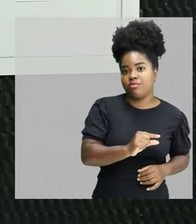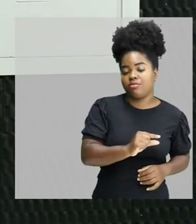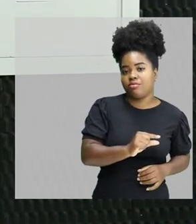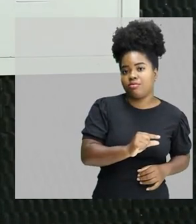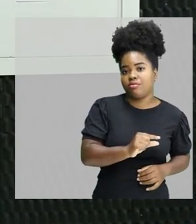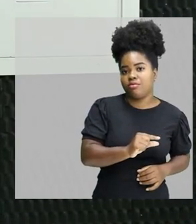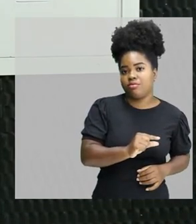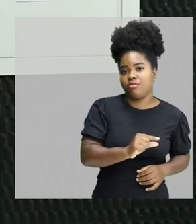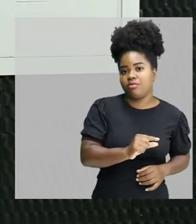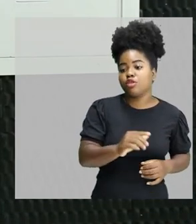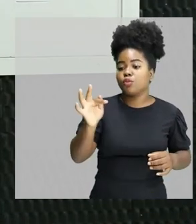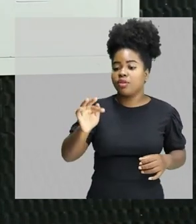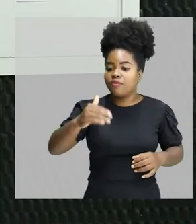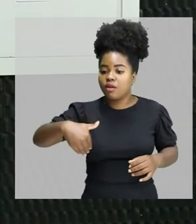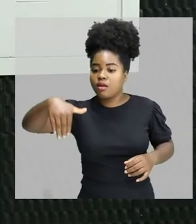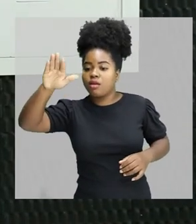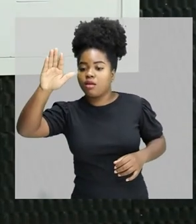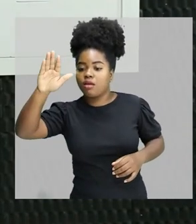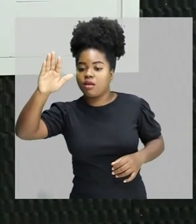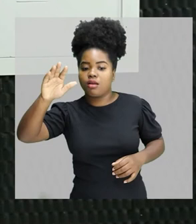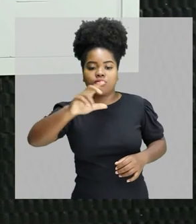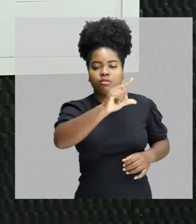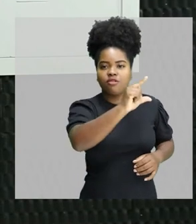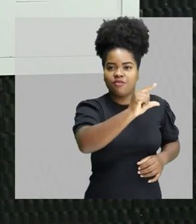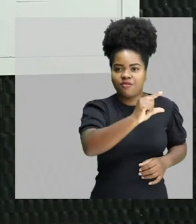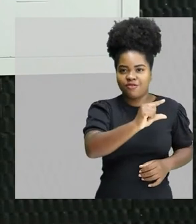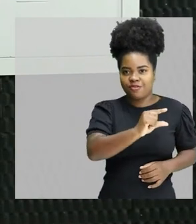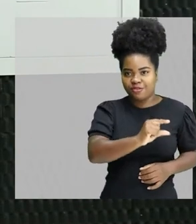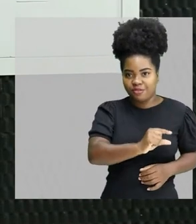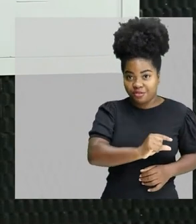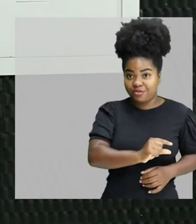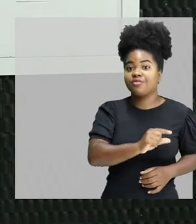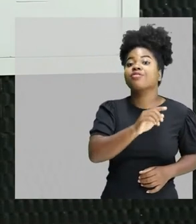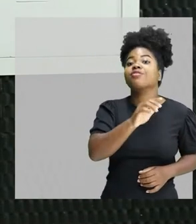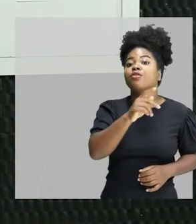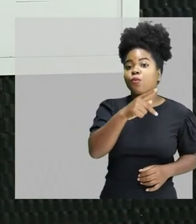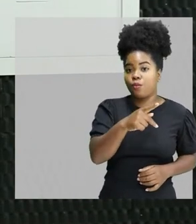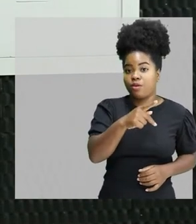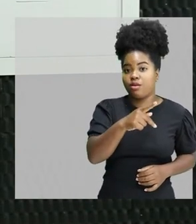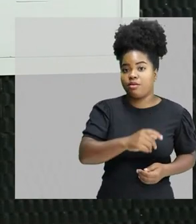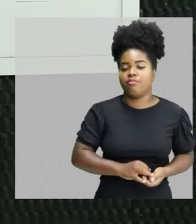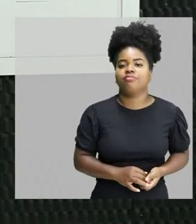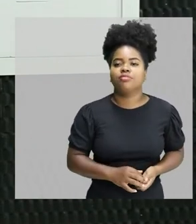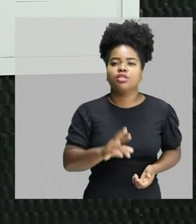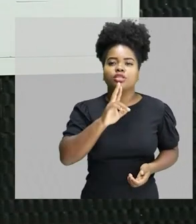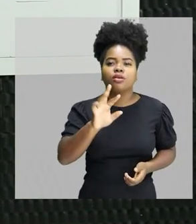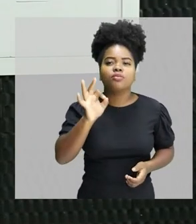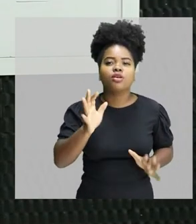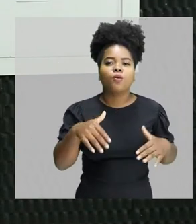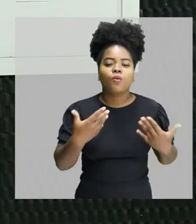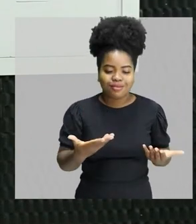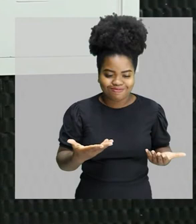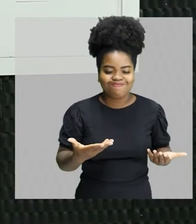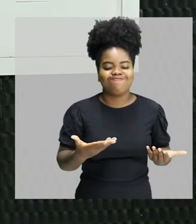Então, quando eu aumento a frequência eu diminuo o comprimento de onda. Então, a resposta correta